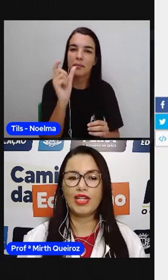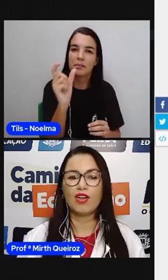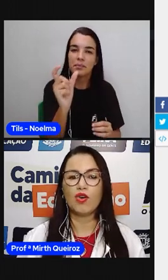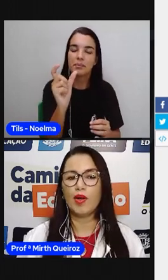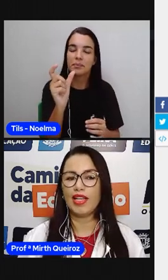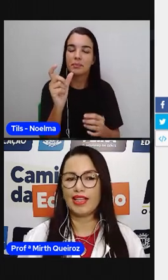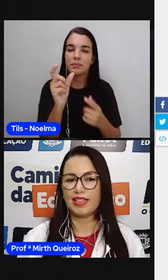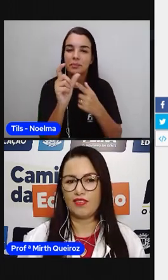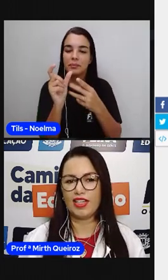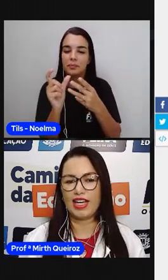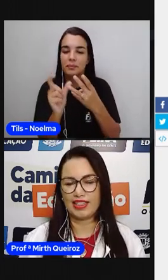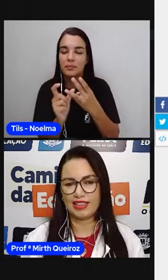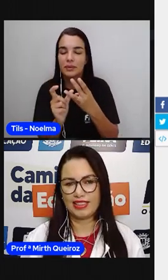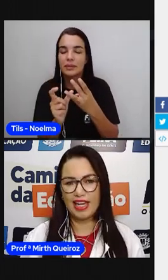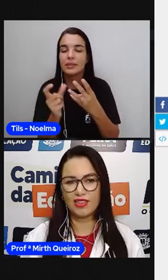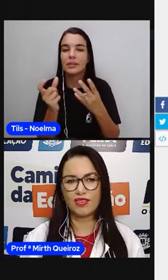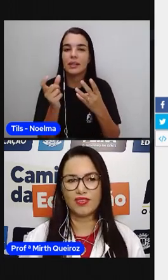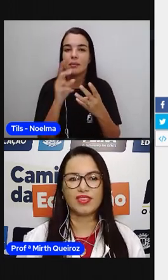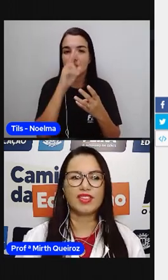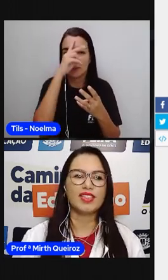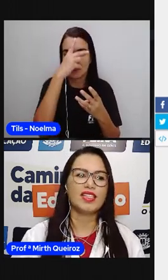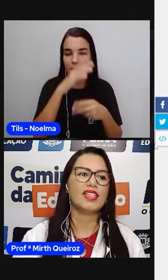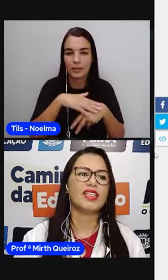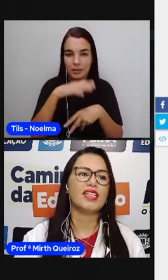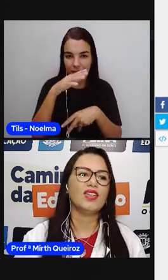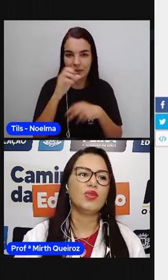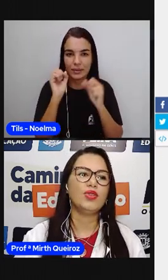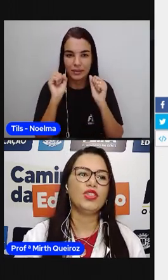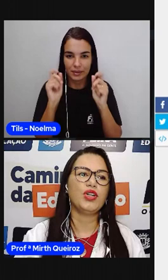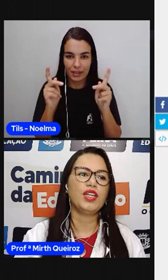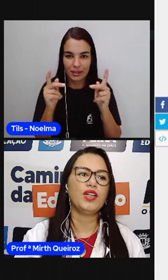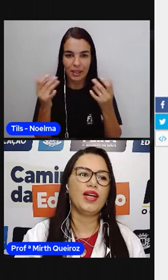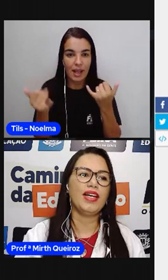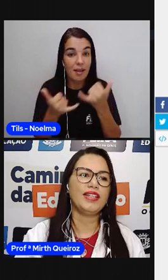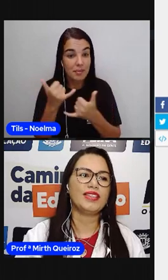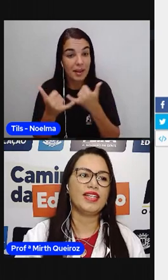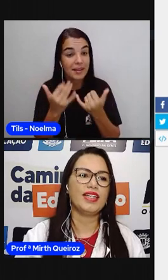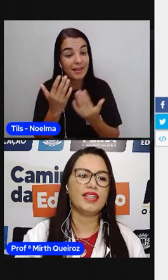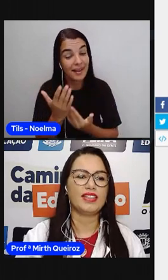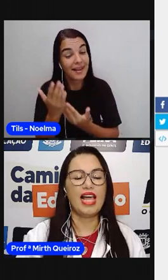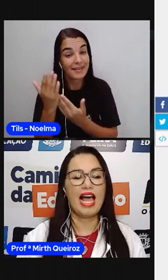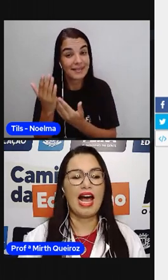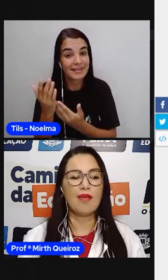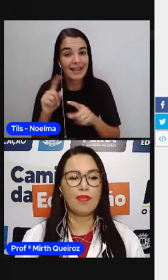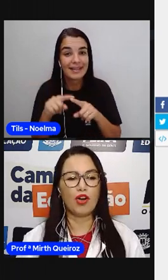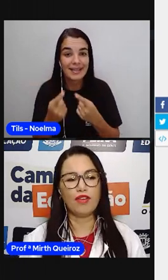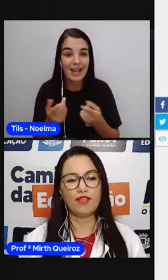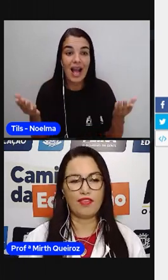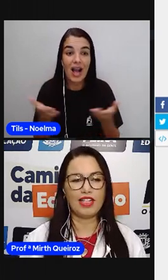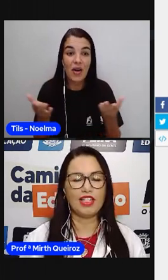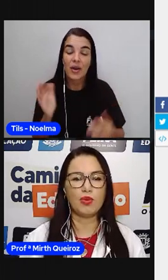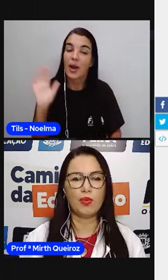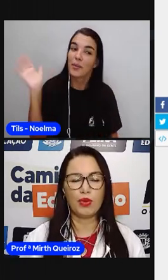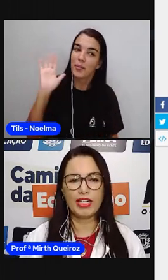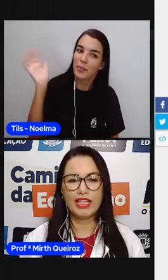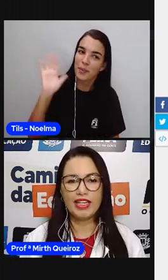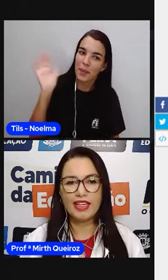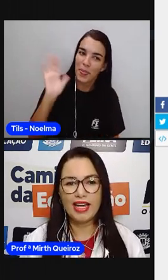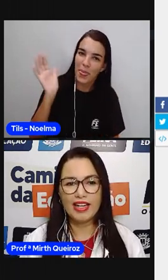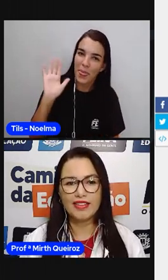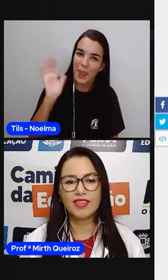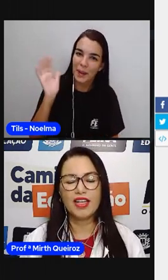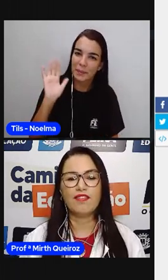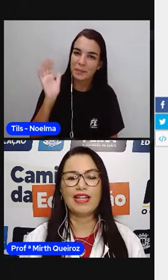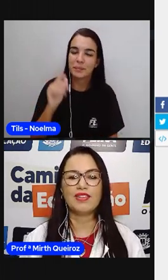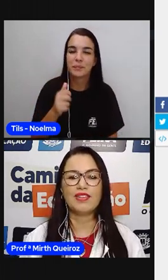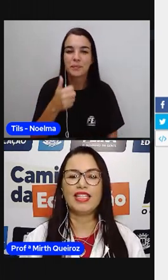tônica e como ela é classificada, certo? O joguinho é esse, gente. A prova vai ficando por aqui, né?